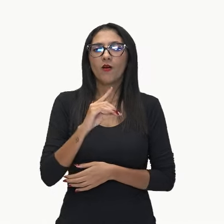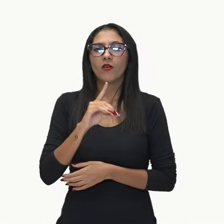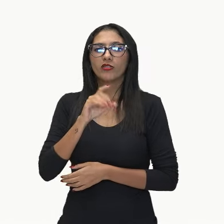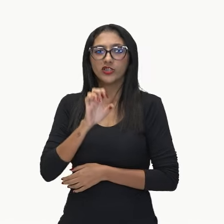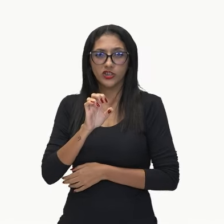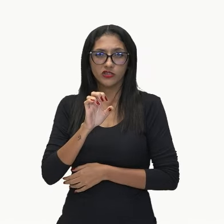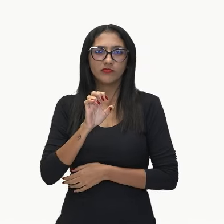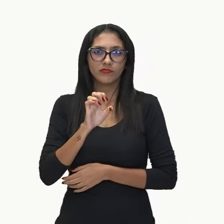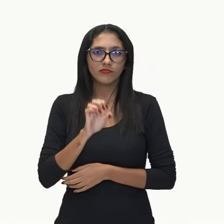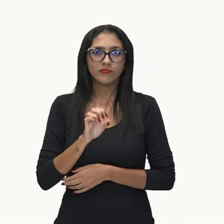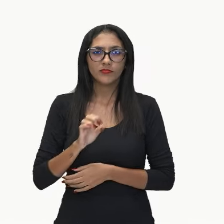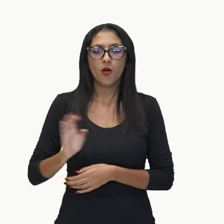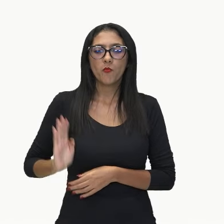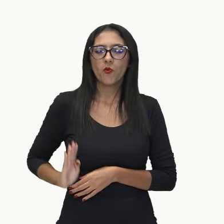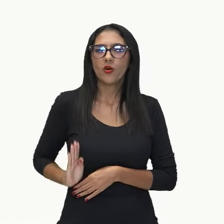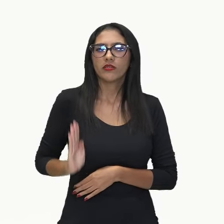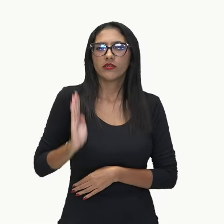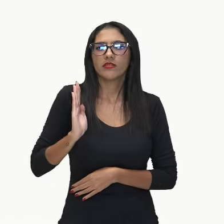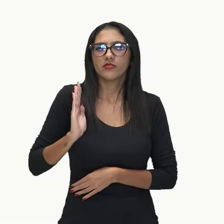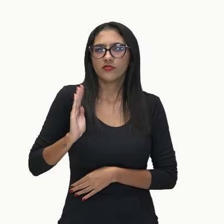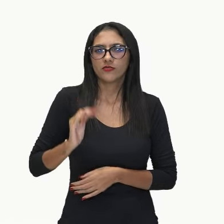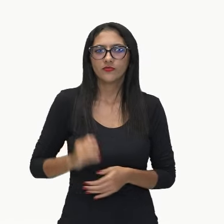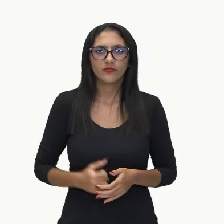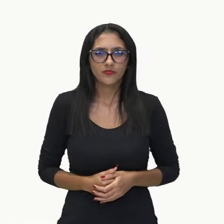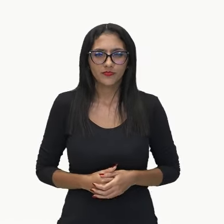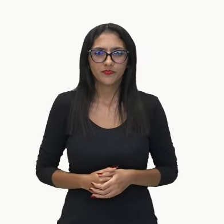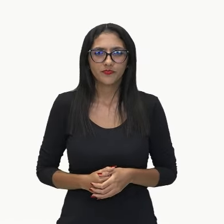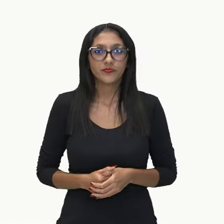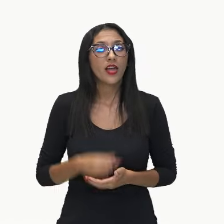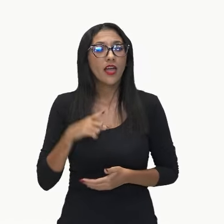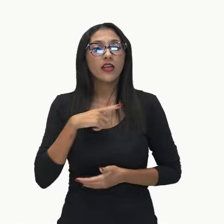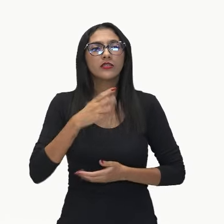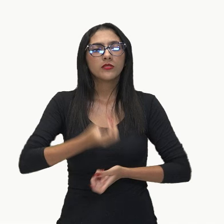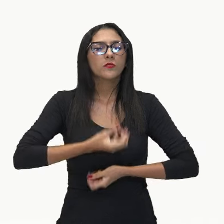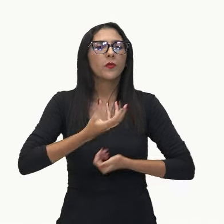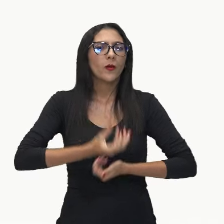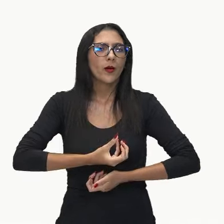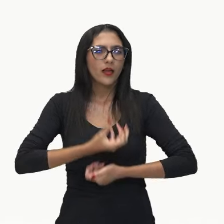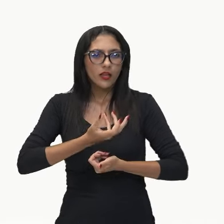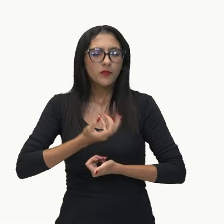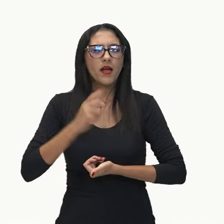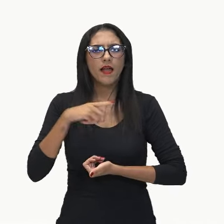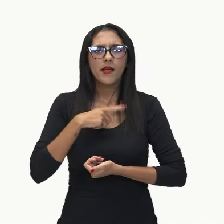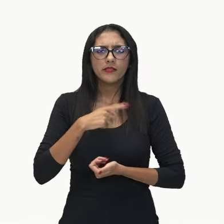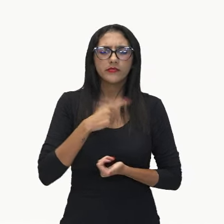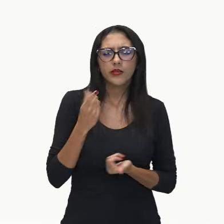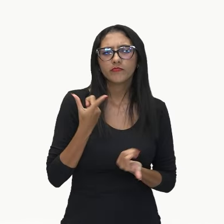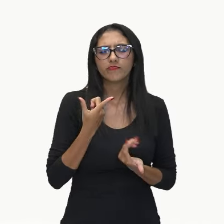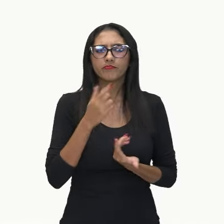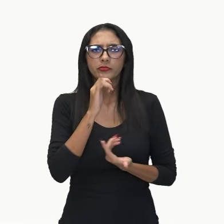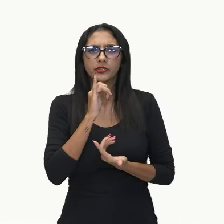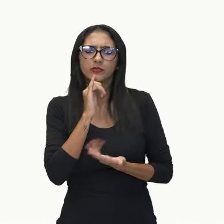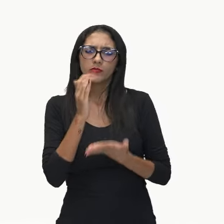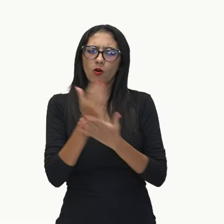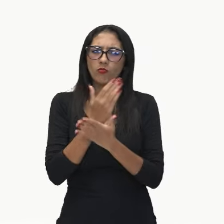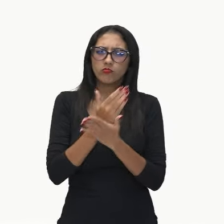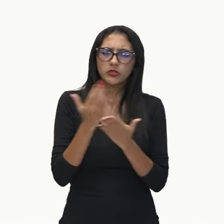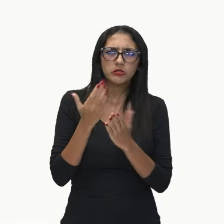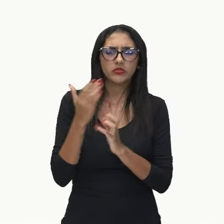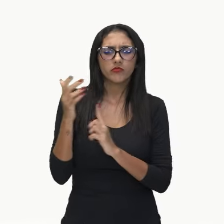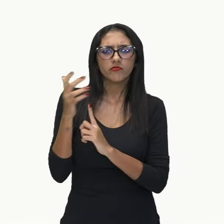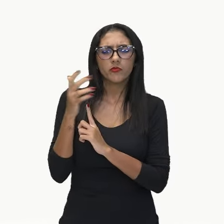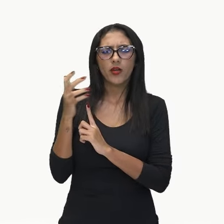ao Burguês, né? E é um poema que vai ter aí pinceladas de influência